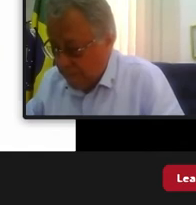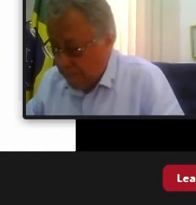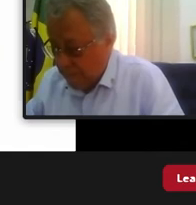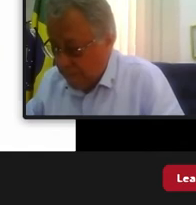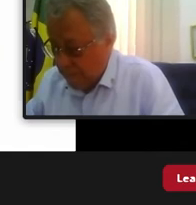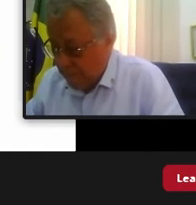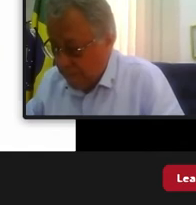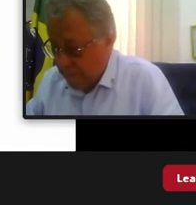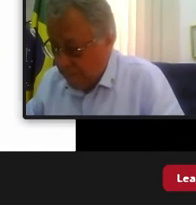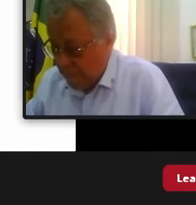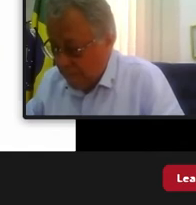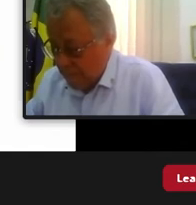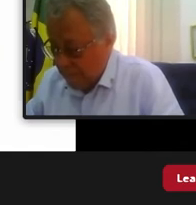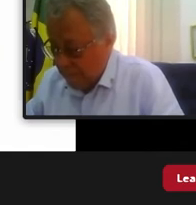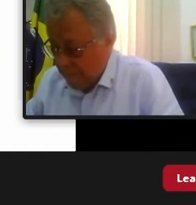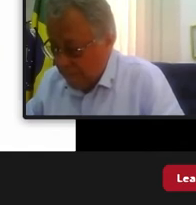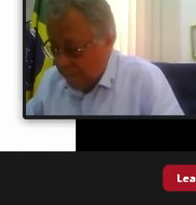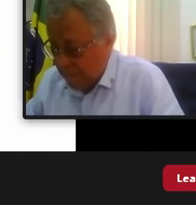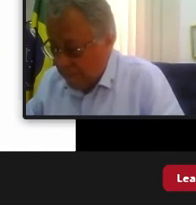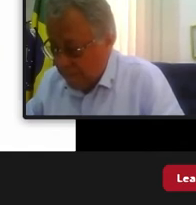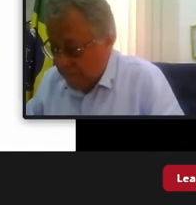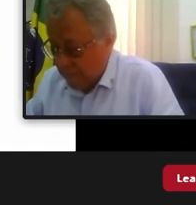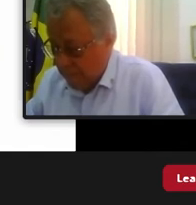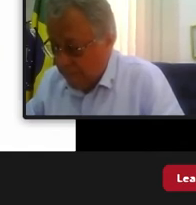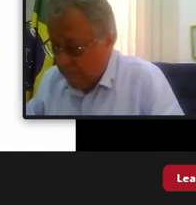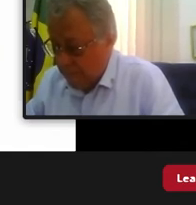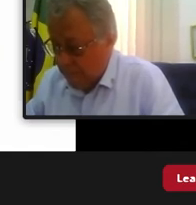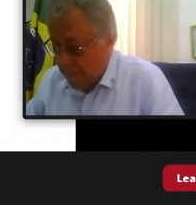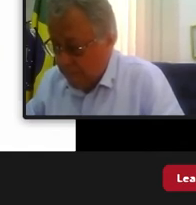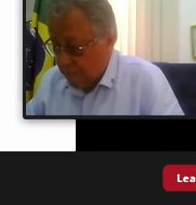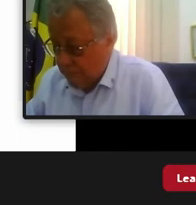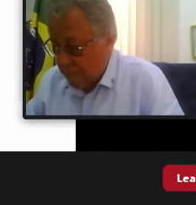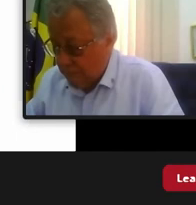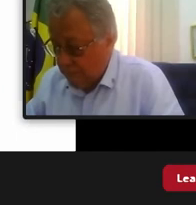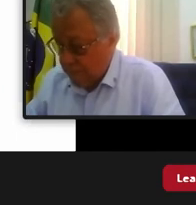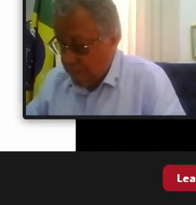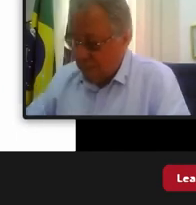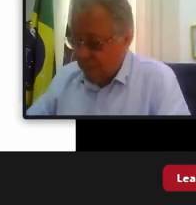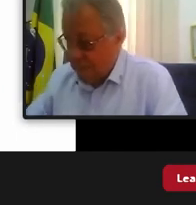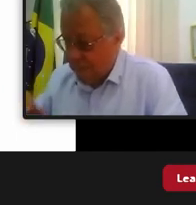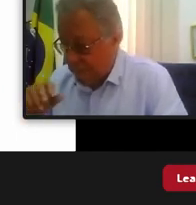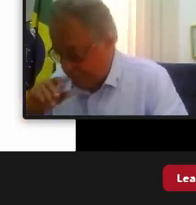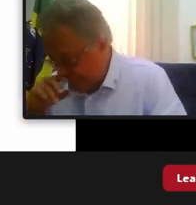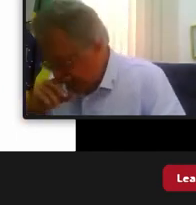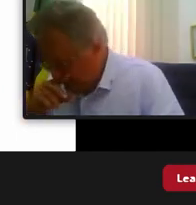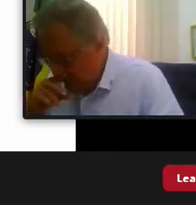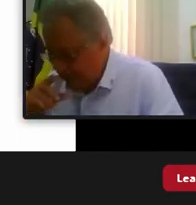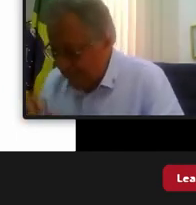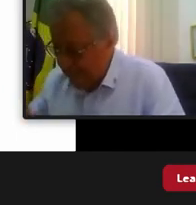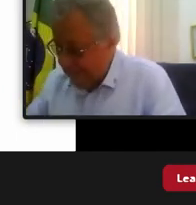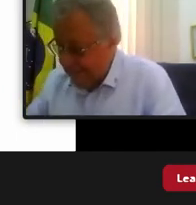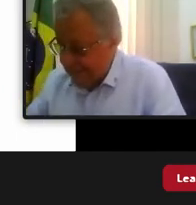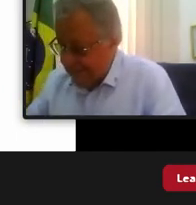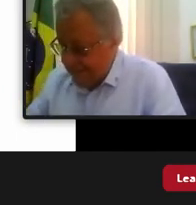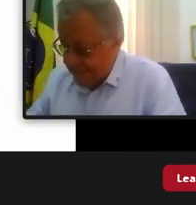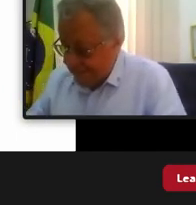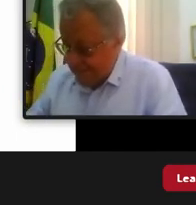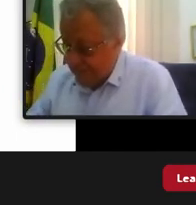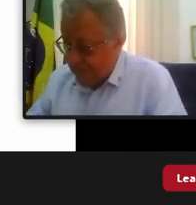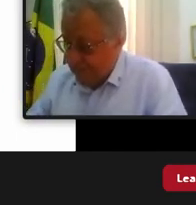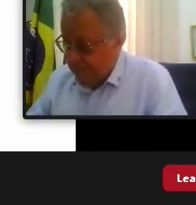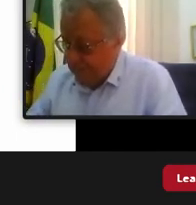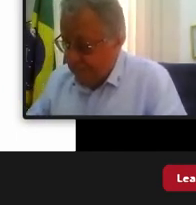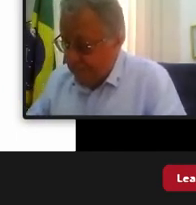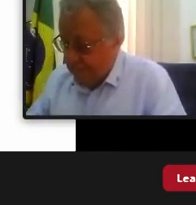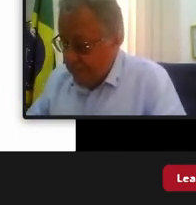em amarelo segundo a expolição do IBP tem